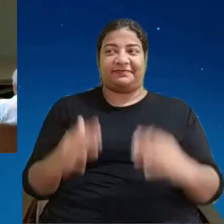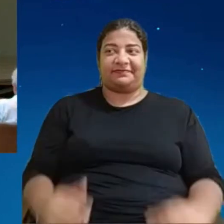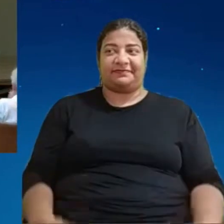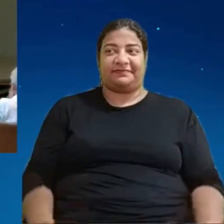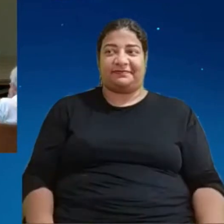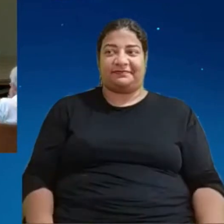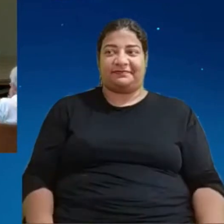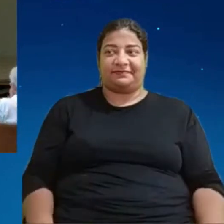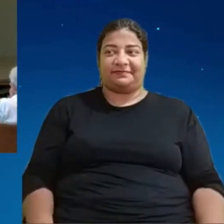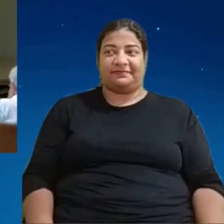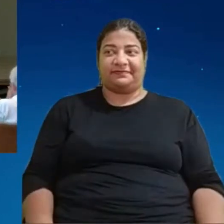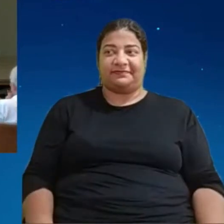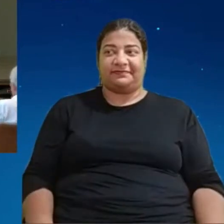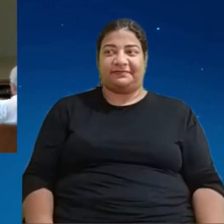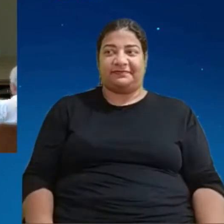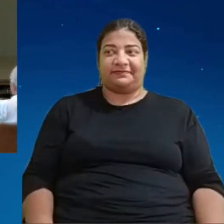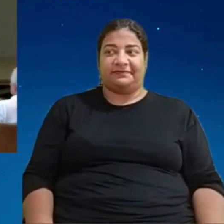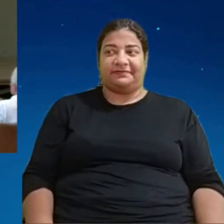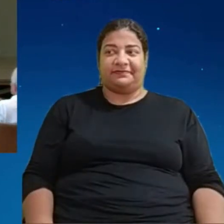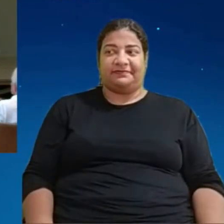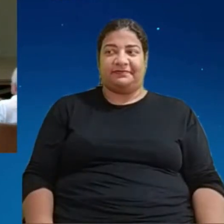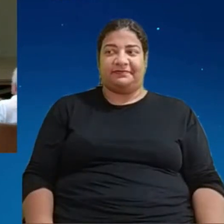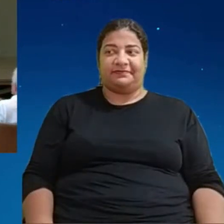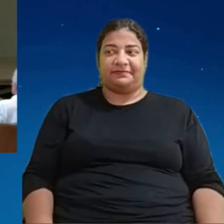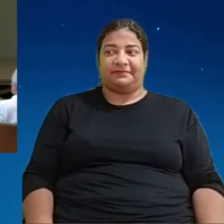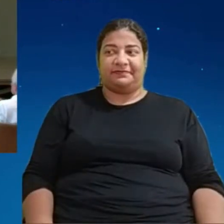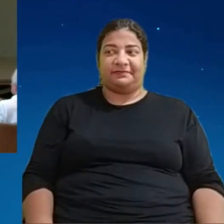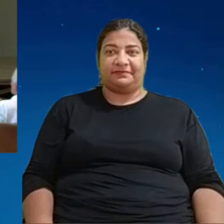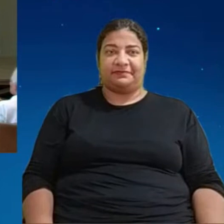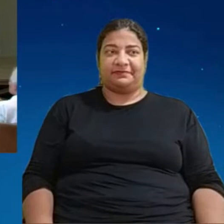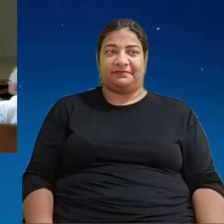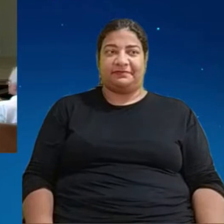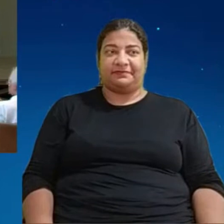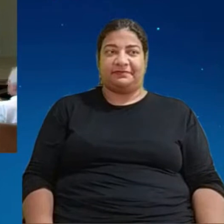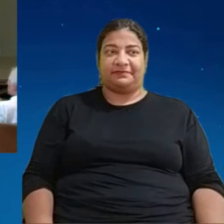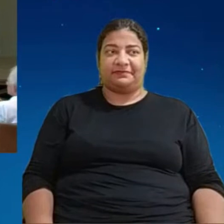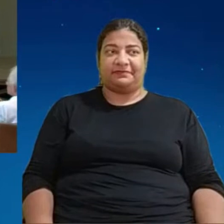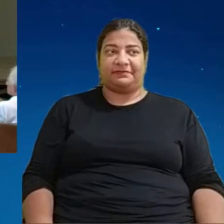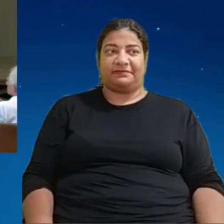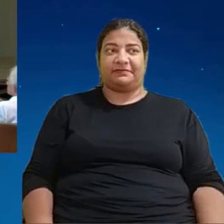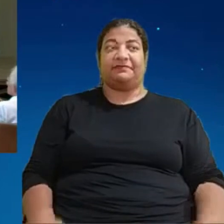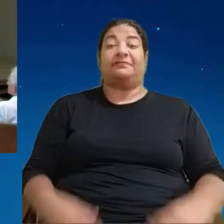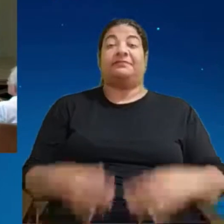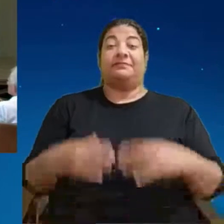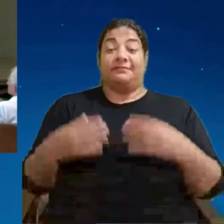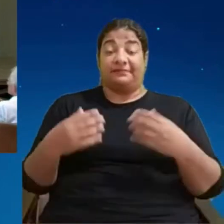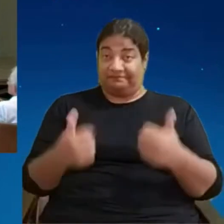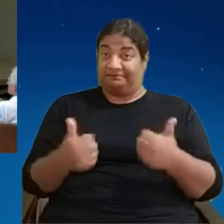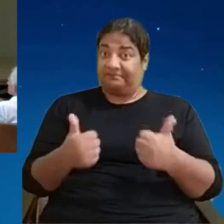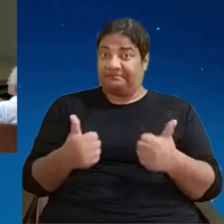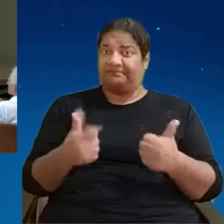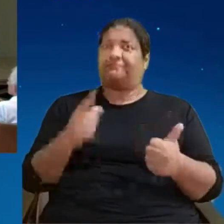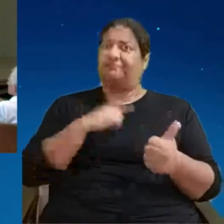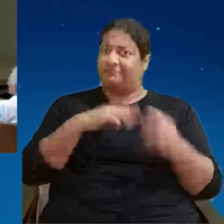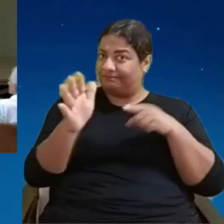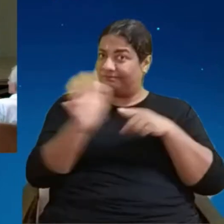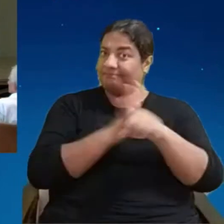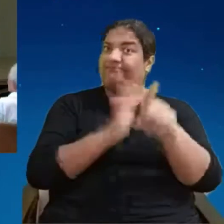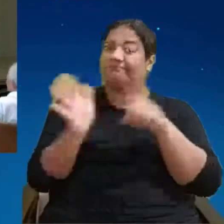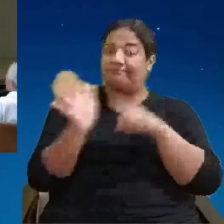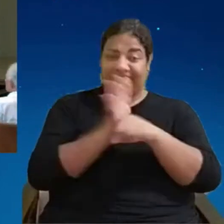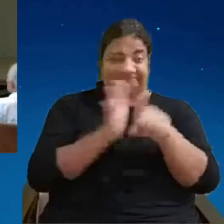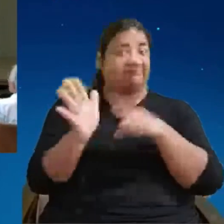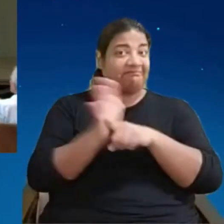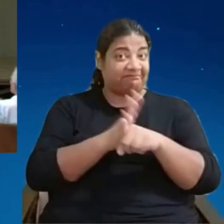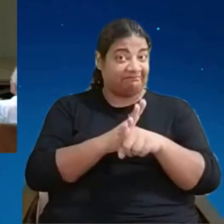a gente a recebeu umas perguntas aqui é tudo chique aqui é joias azul